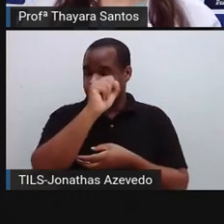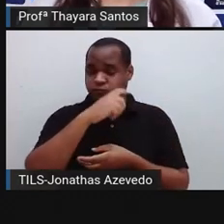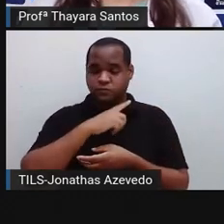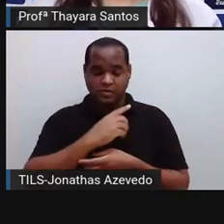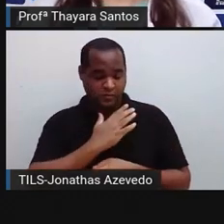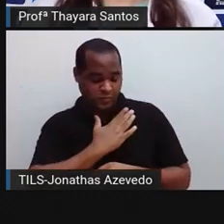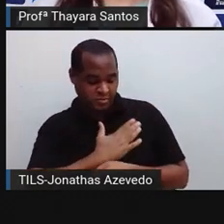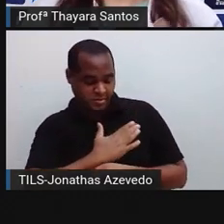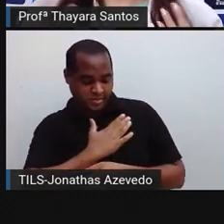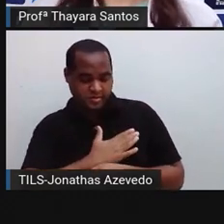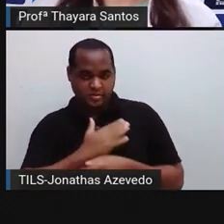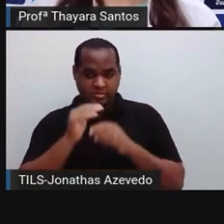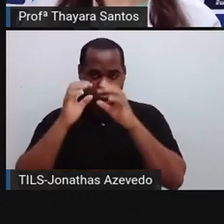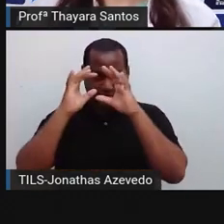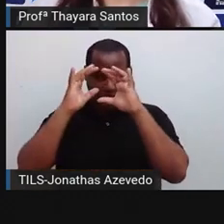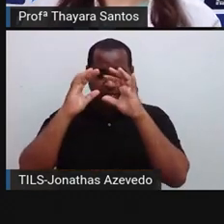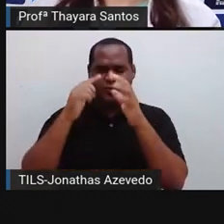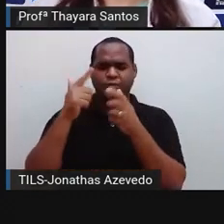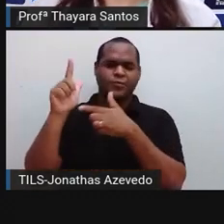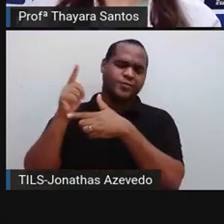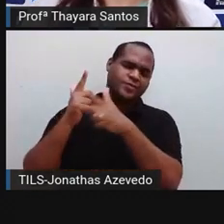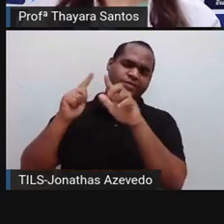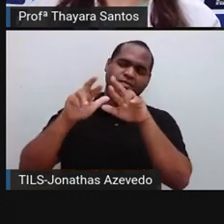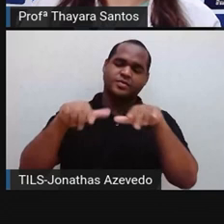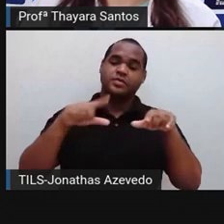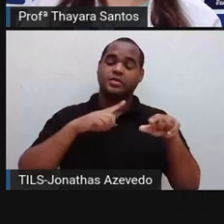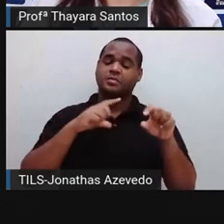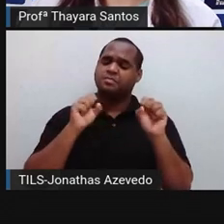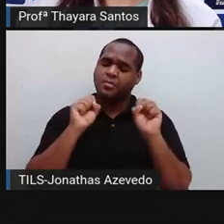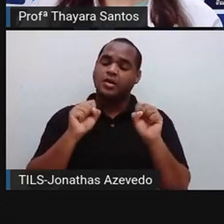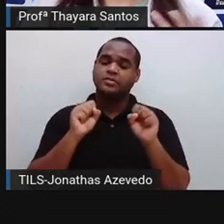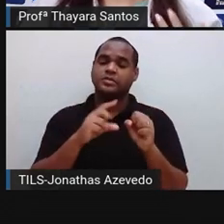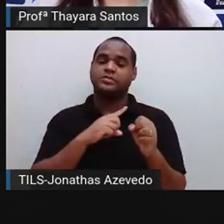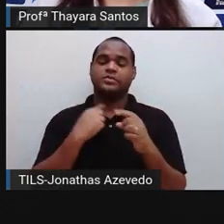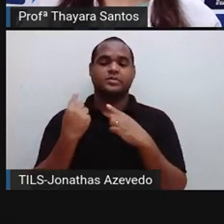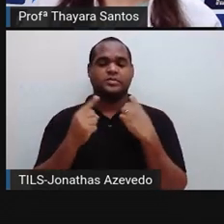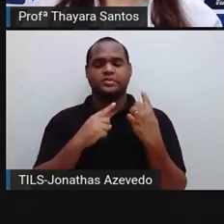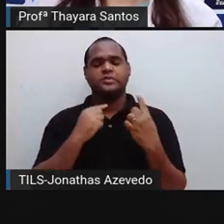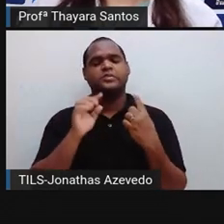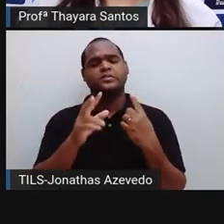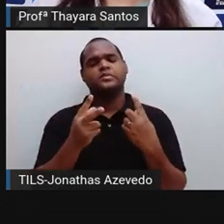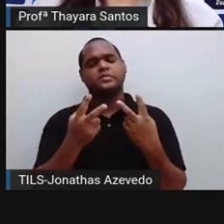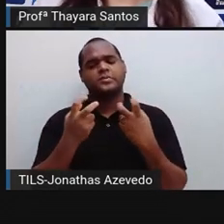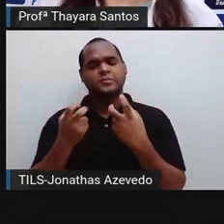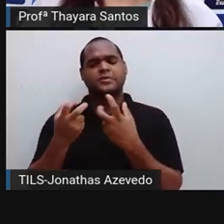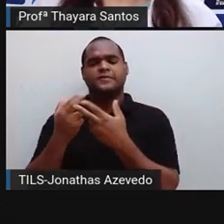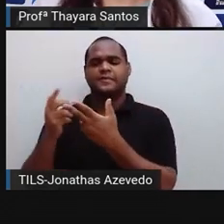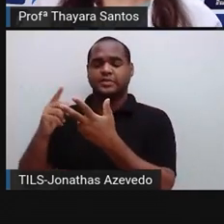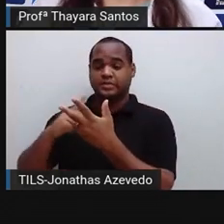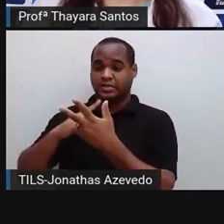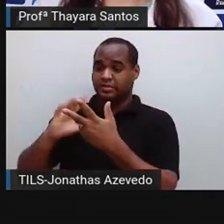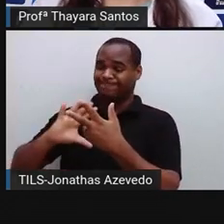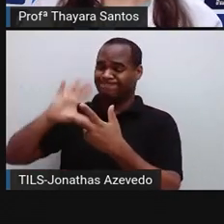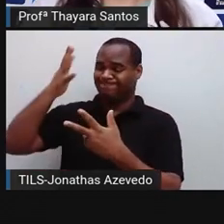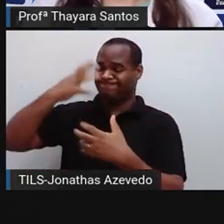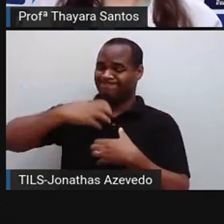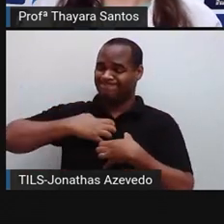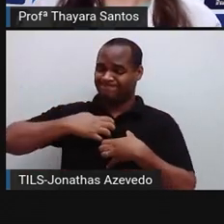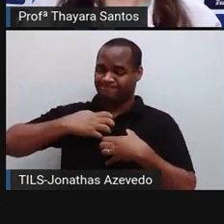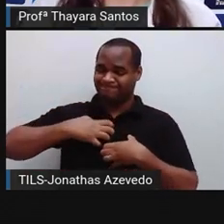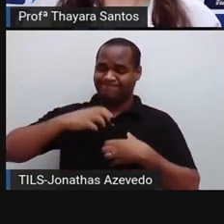coração, cérebro e outros órgãos, e pode, sim, levar à morte. Então, percebeu que está com algum sintoma diferente,